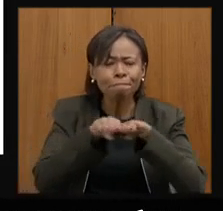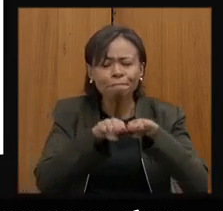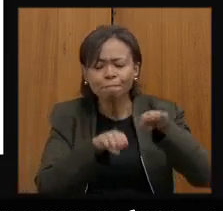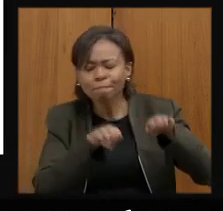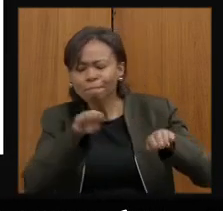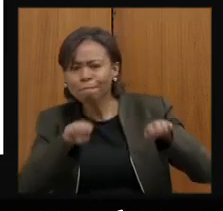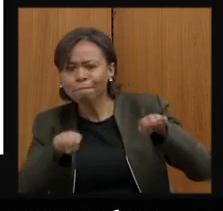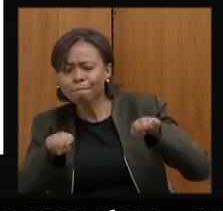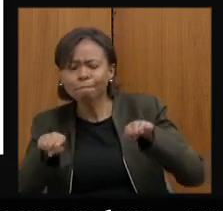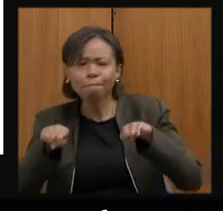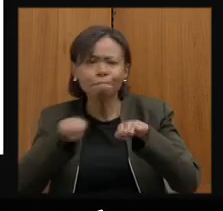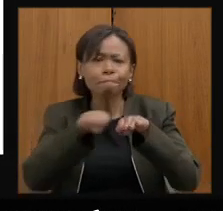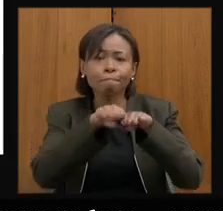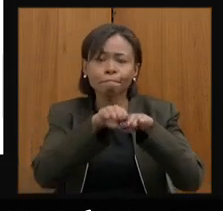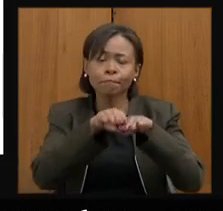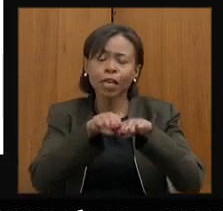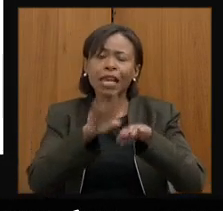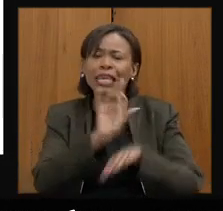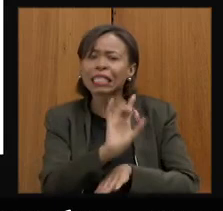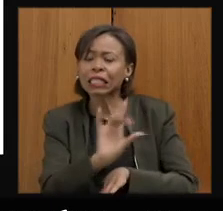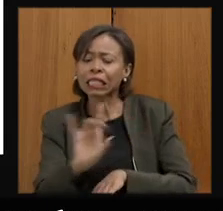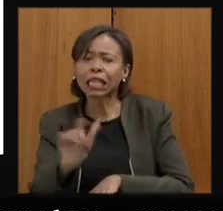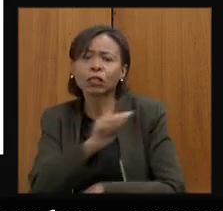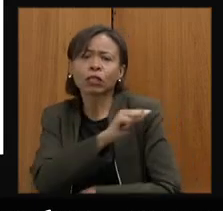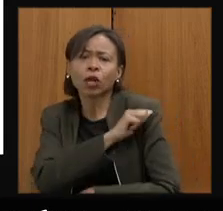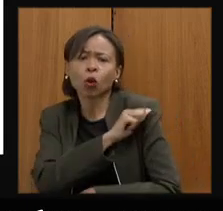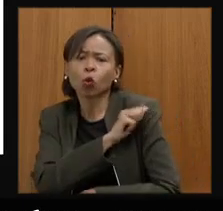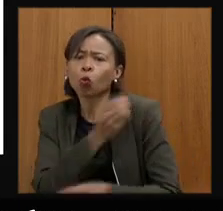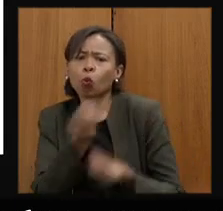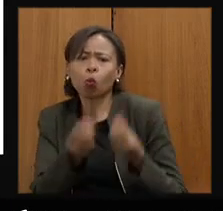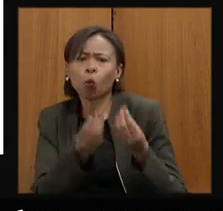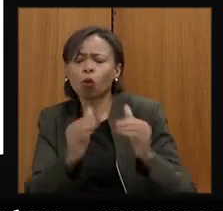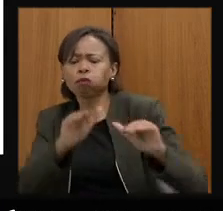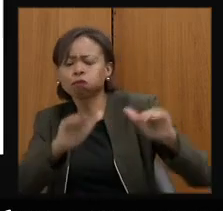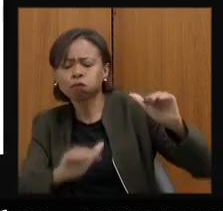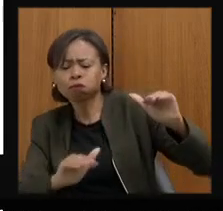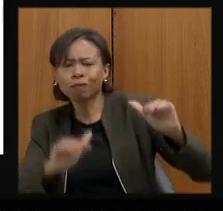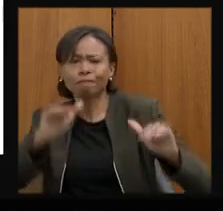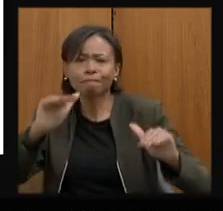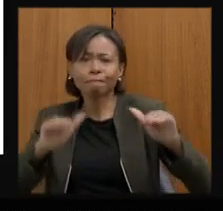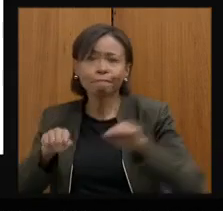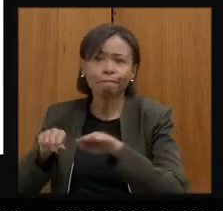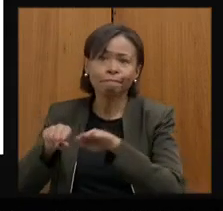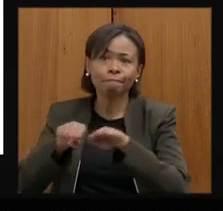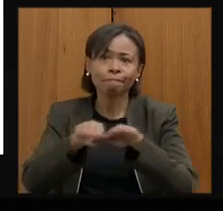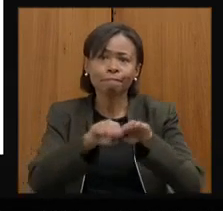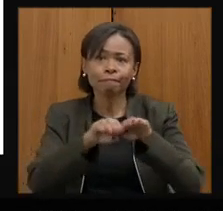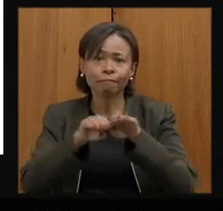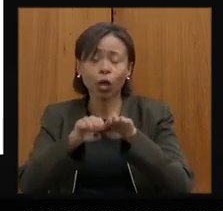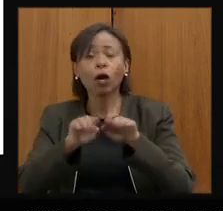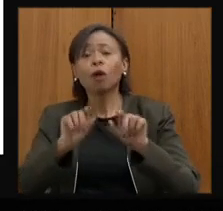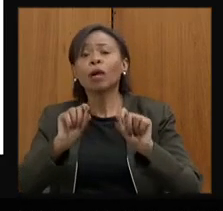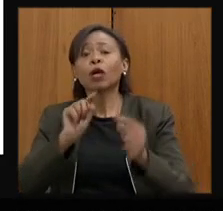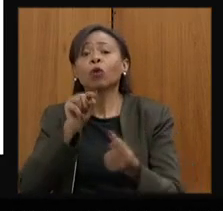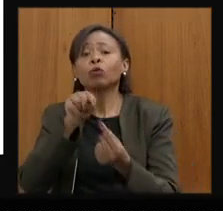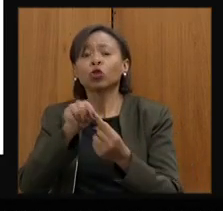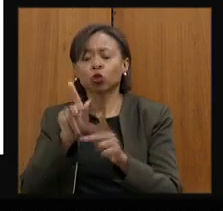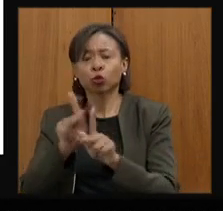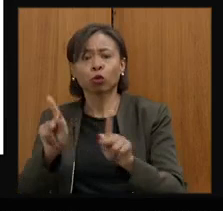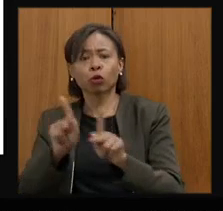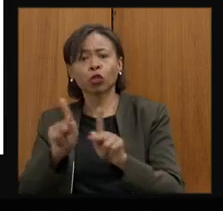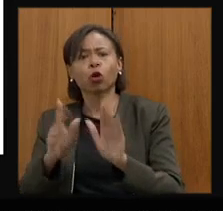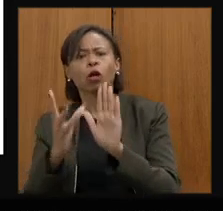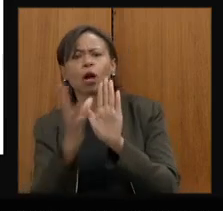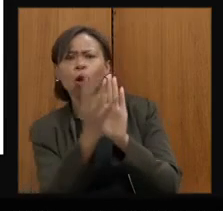um dos nossos estudantes para que conseguíssemos planejar esse primeiro bimestre de forma que os professores conseguissem trabalhar os conteúdos